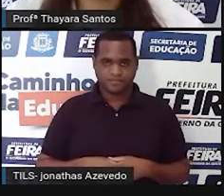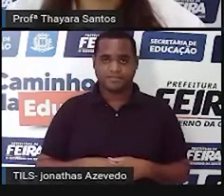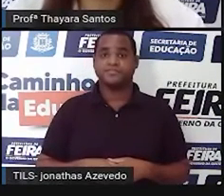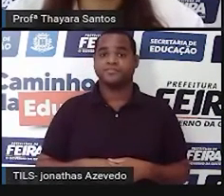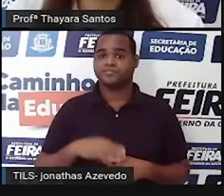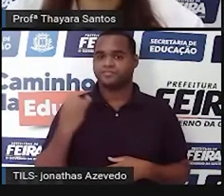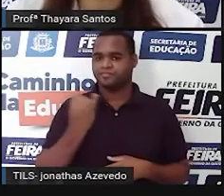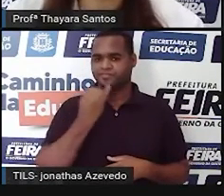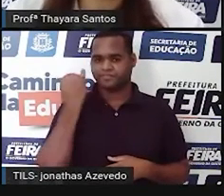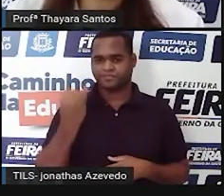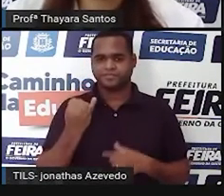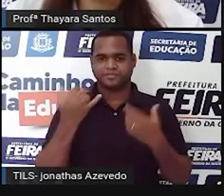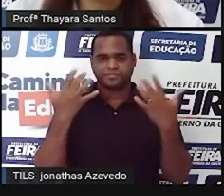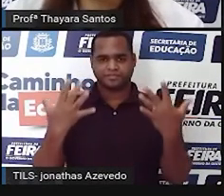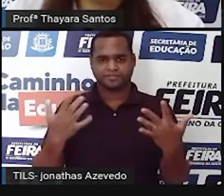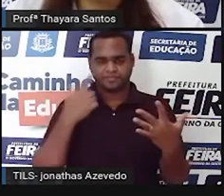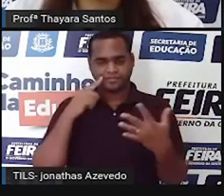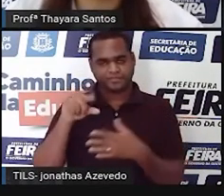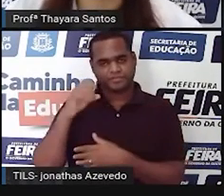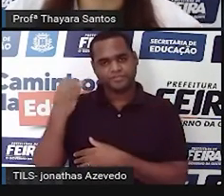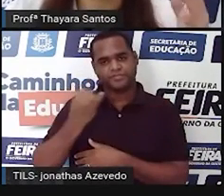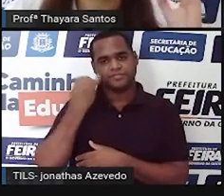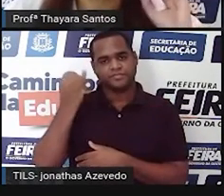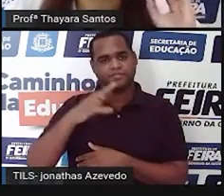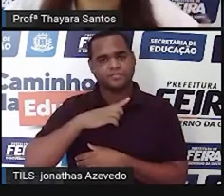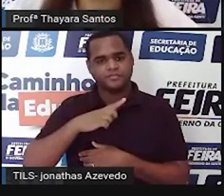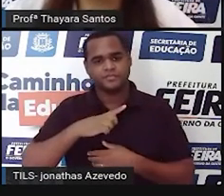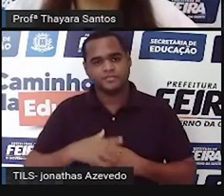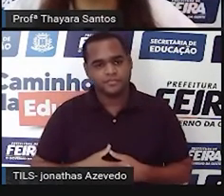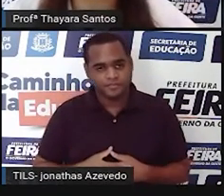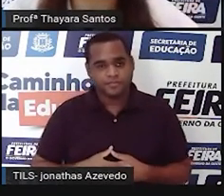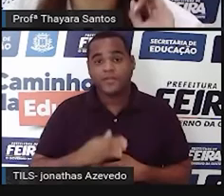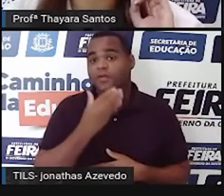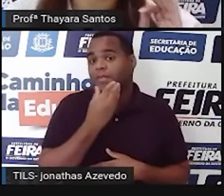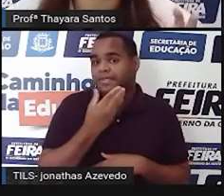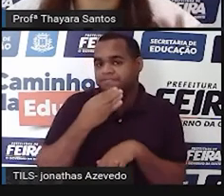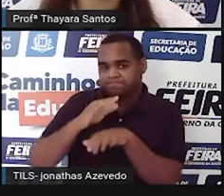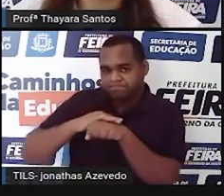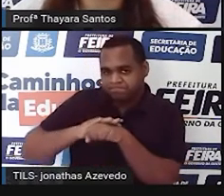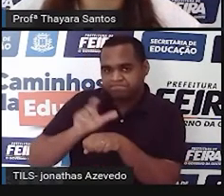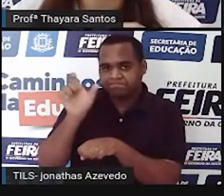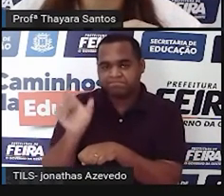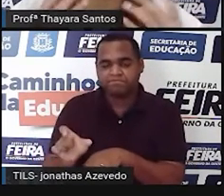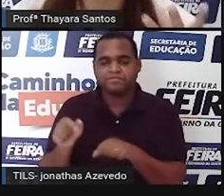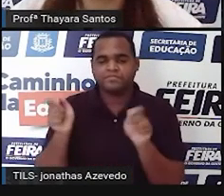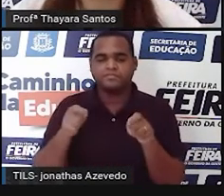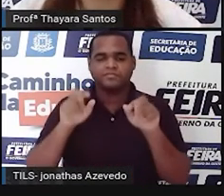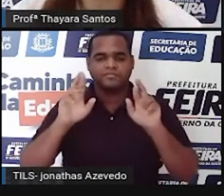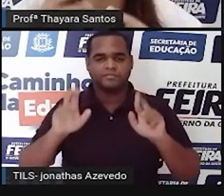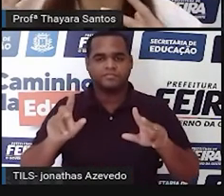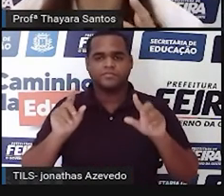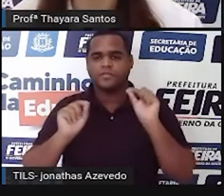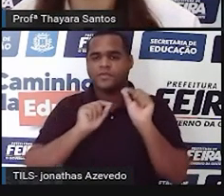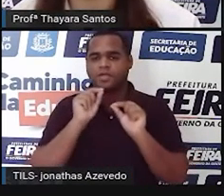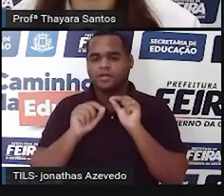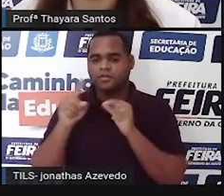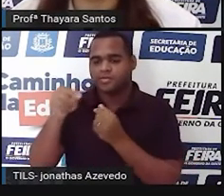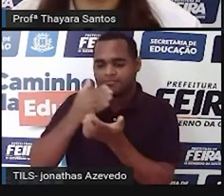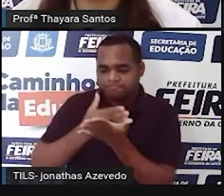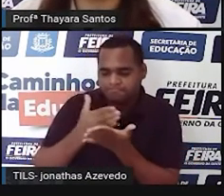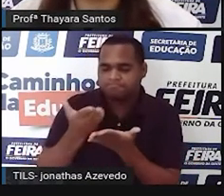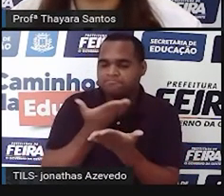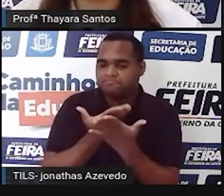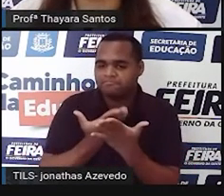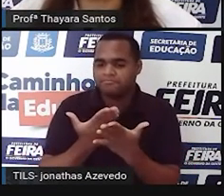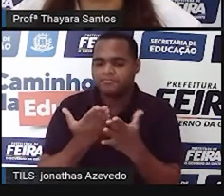Importante. A gente já falou, mas eu quero destacar aqui para vocês. Nos homens, esse é um diferencial. Depois, quando a gente estiver estudando o